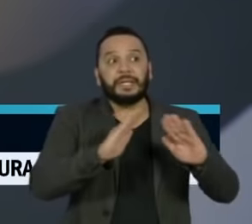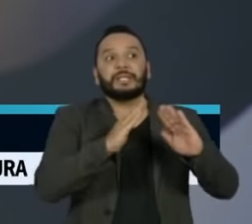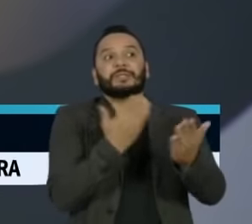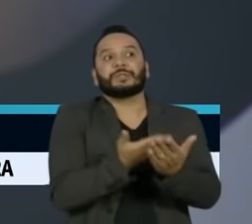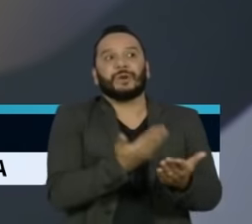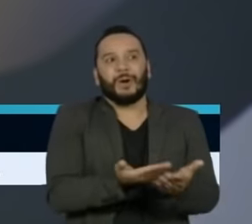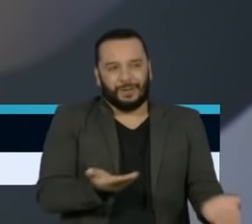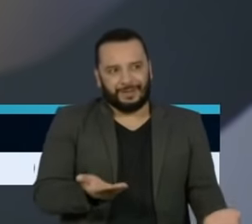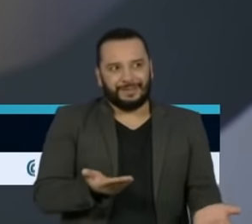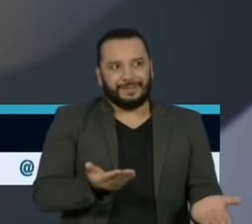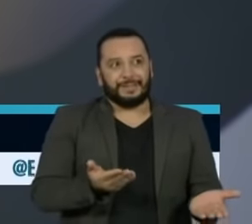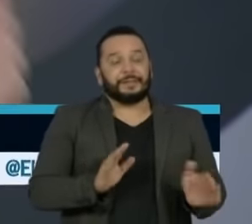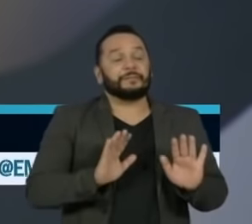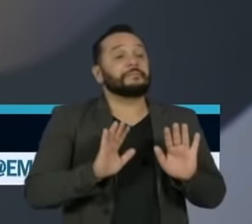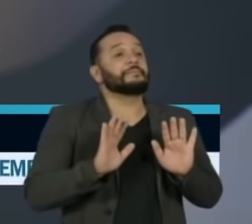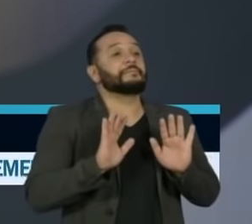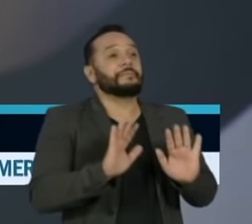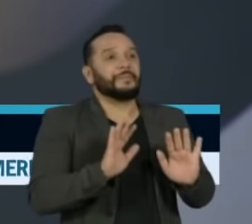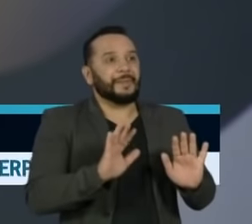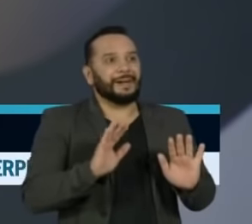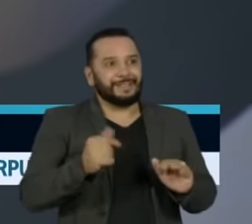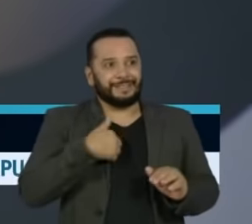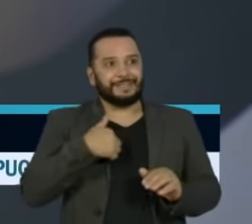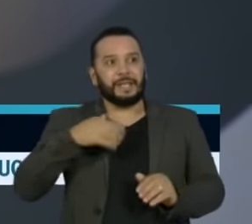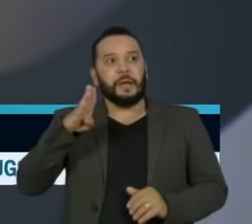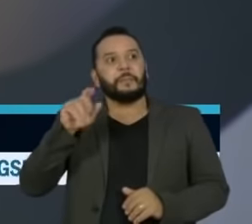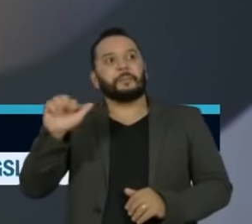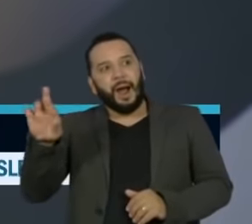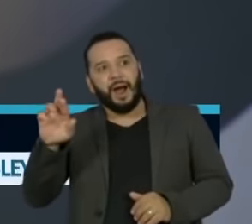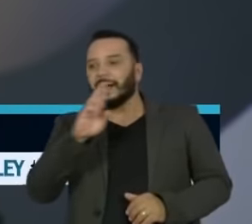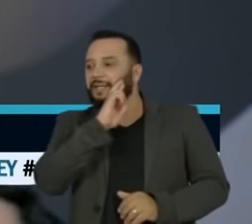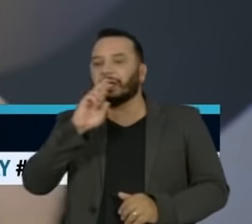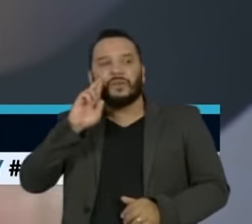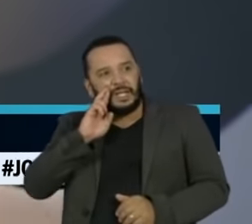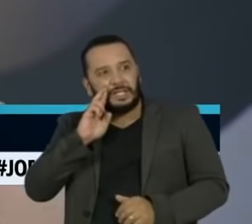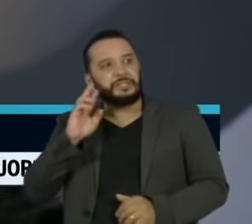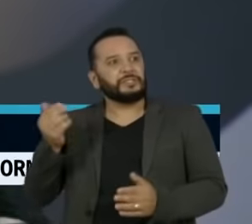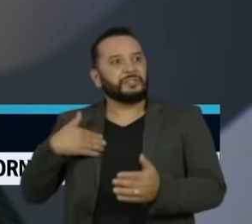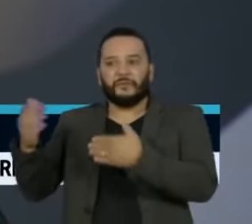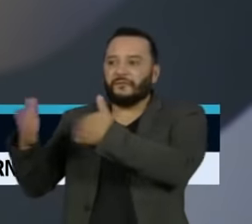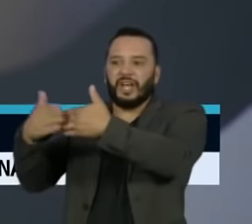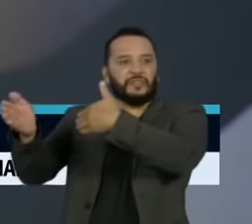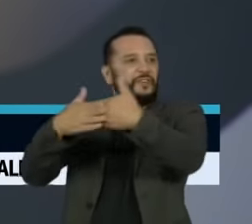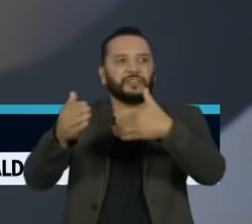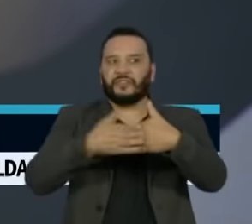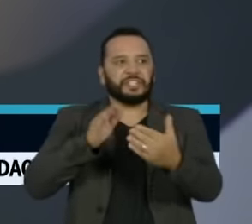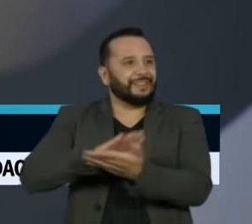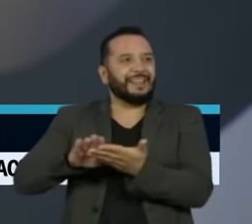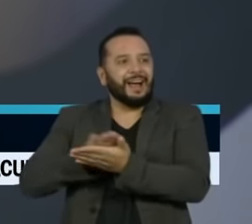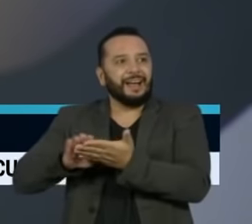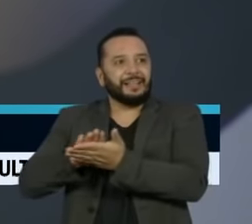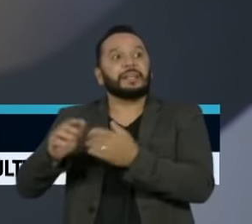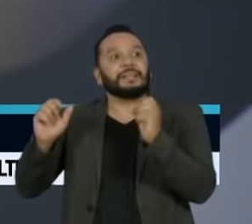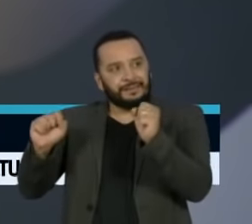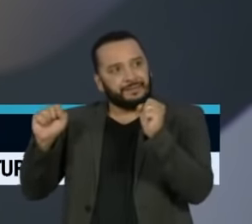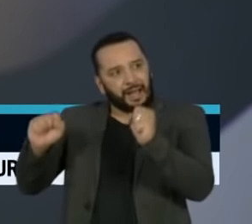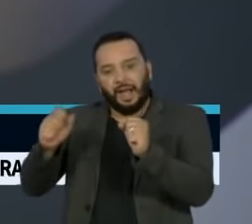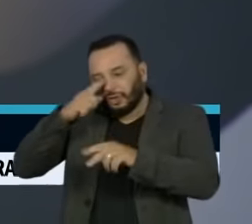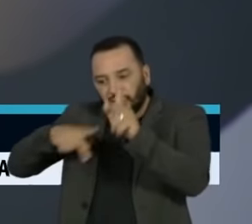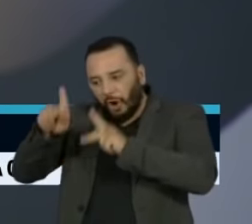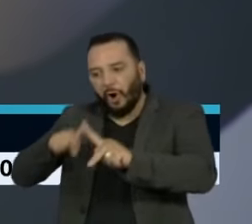sendo que em nenhum momento a gente falou de fechar bares, restaurantes e shoppings para, de repente, poder abrir as escolas com mais segurança.